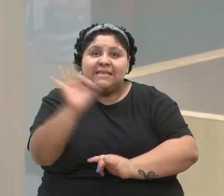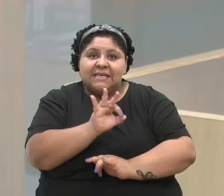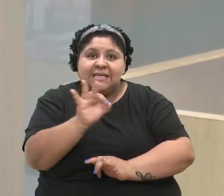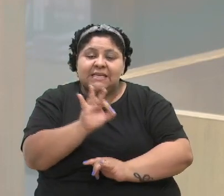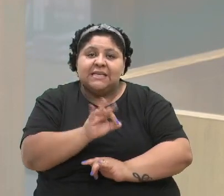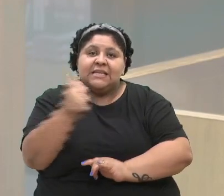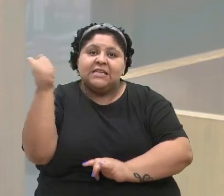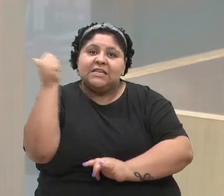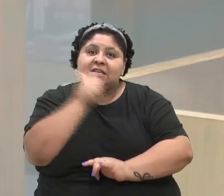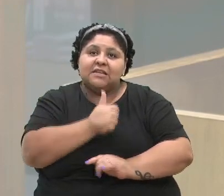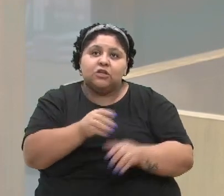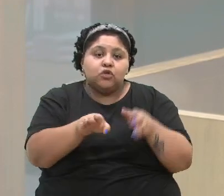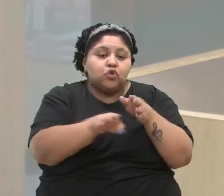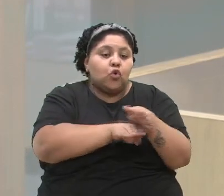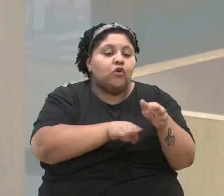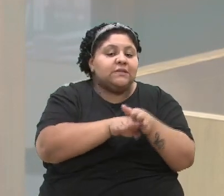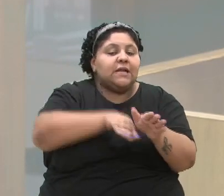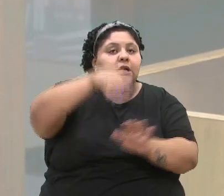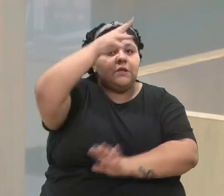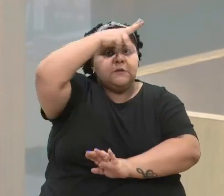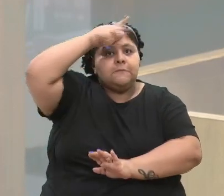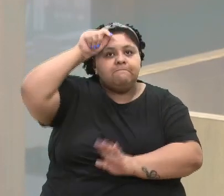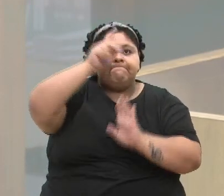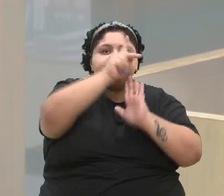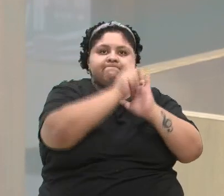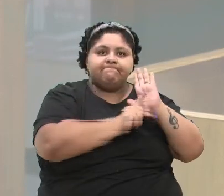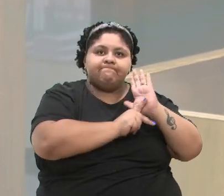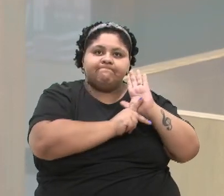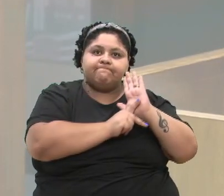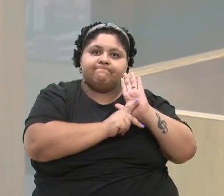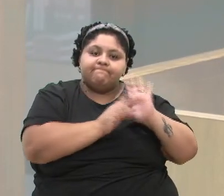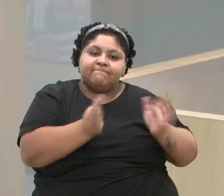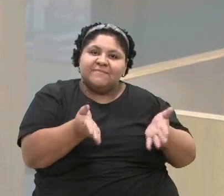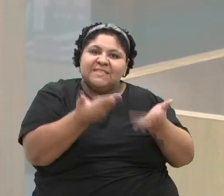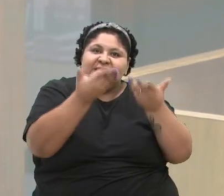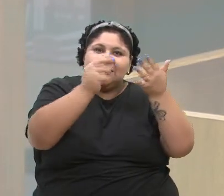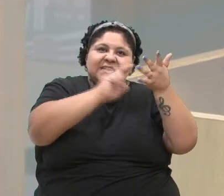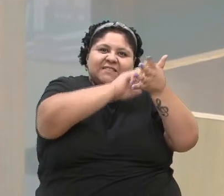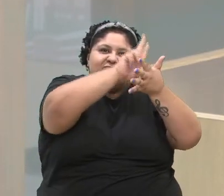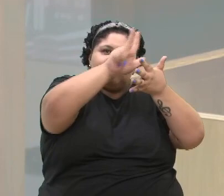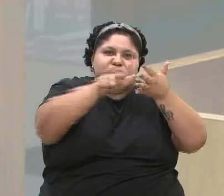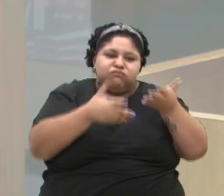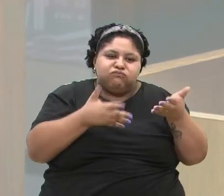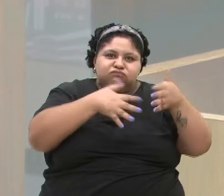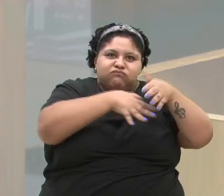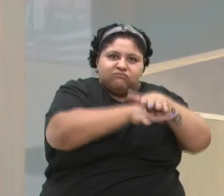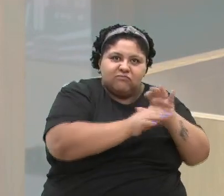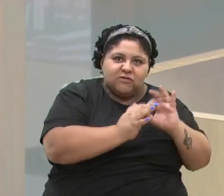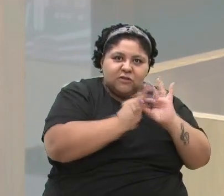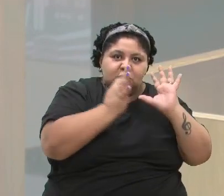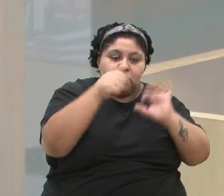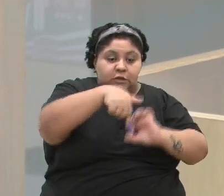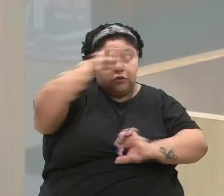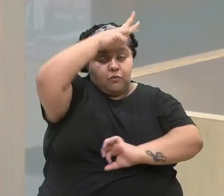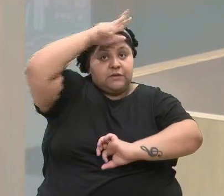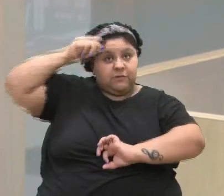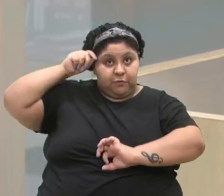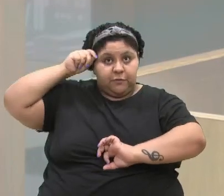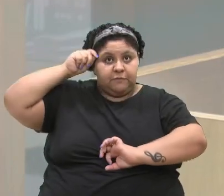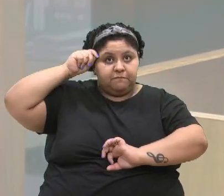mulheres nos conselhos municipais. Esse projeto busca promover a diversidade e a inclusão nas instâncias deliberativas do nosso município.